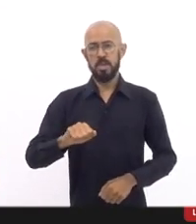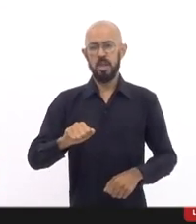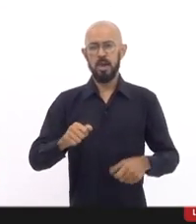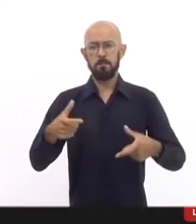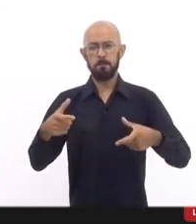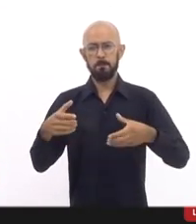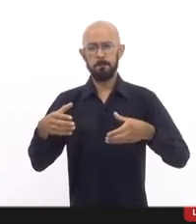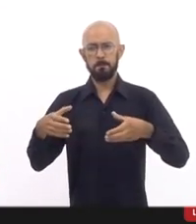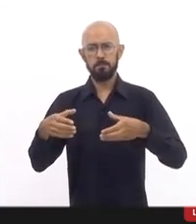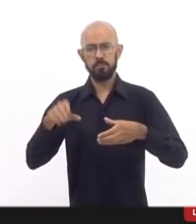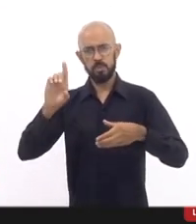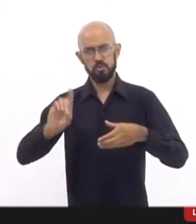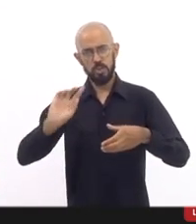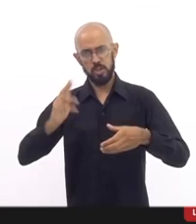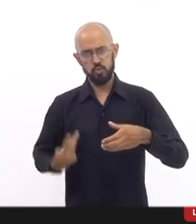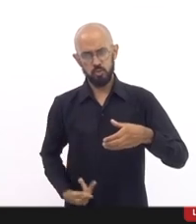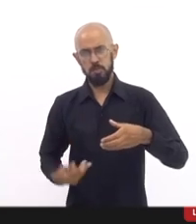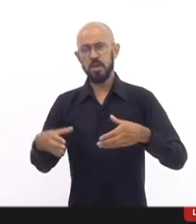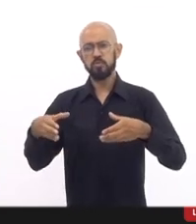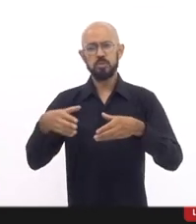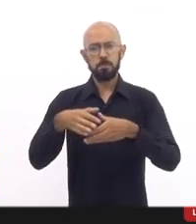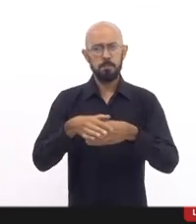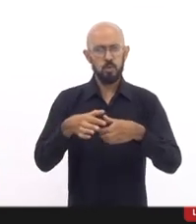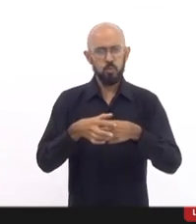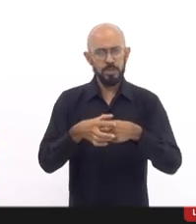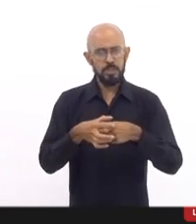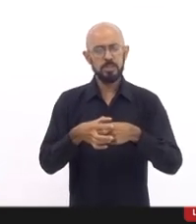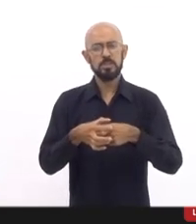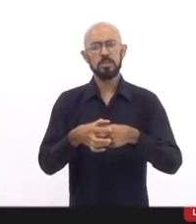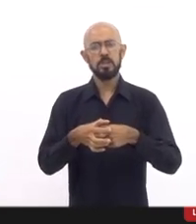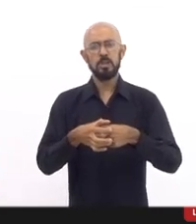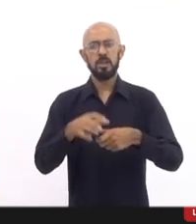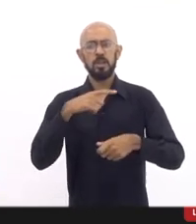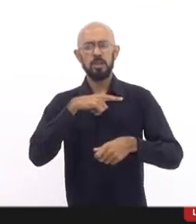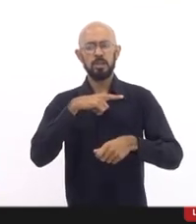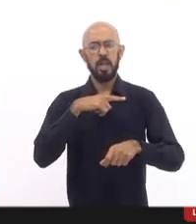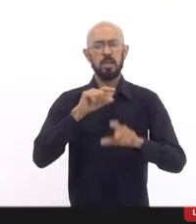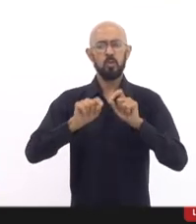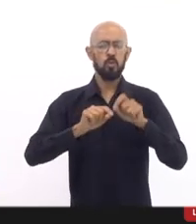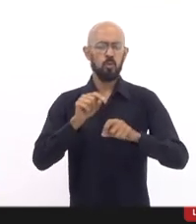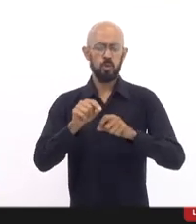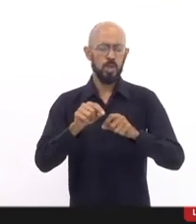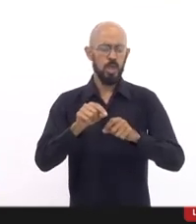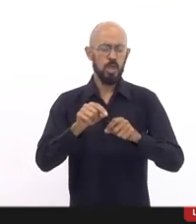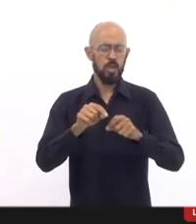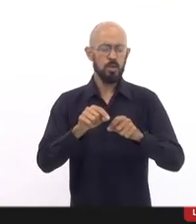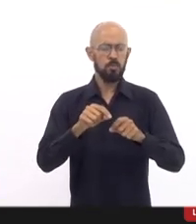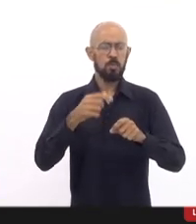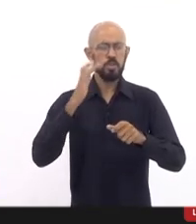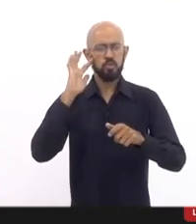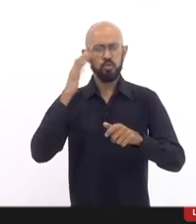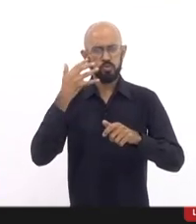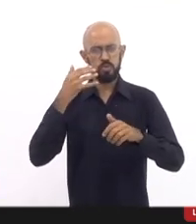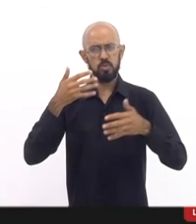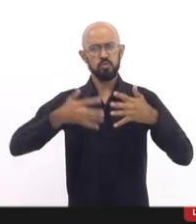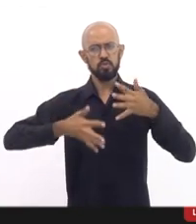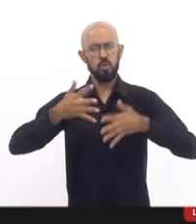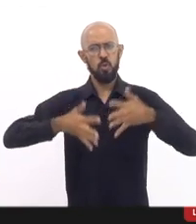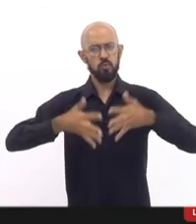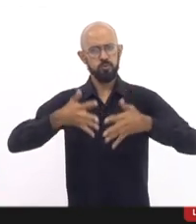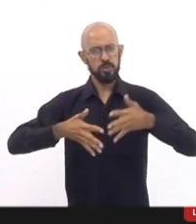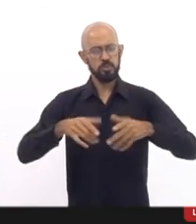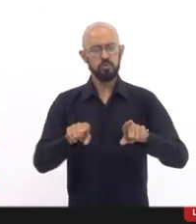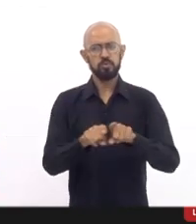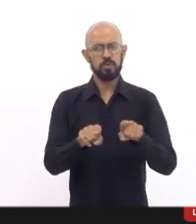de conflitos, essa coordenação da mediação de conflitos é da doutora Roberta Rosa, muitos aqui também conhecem,